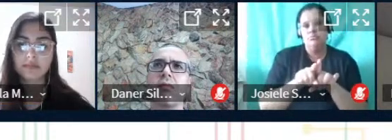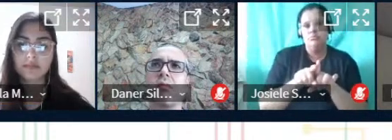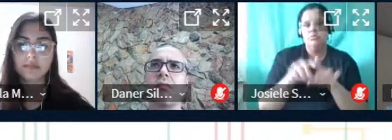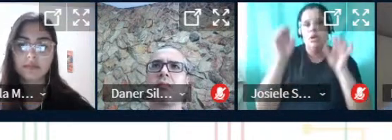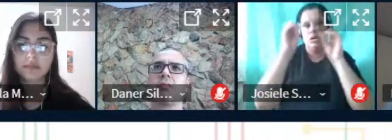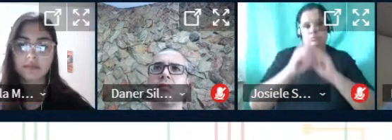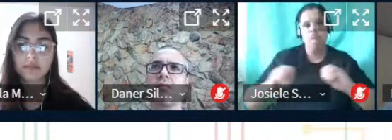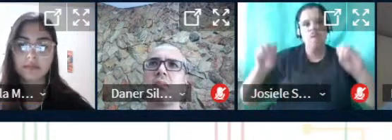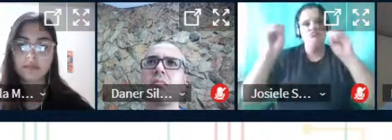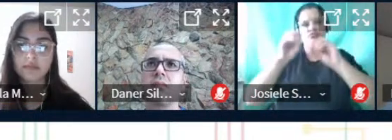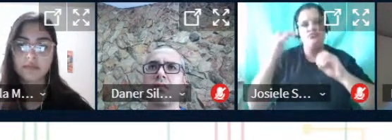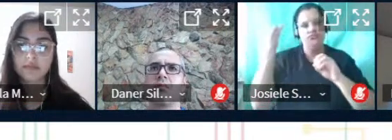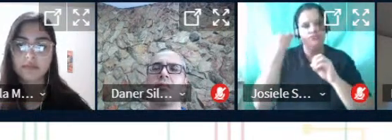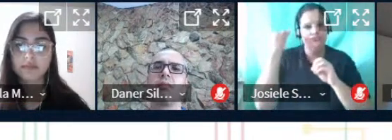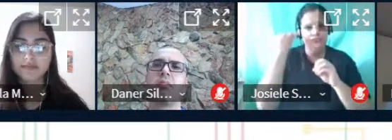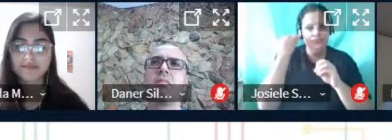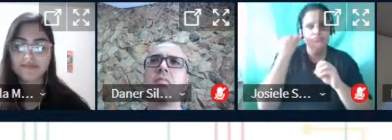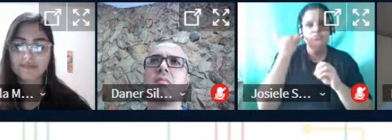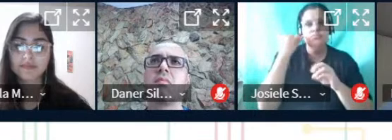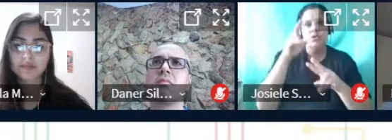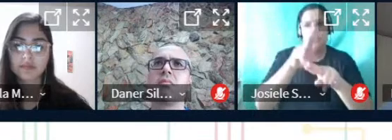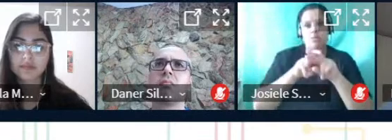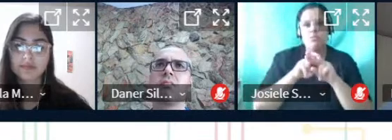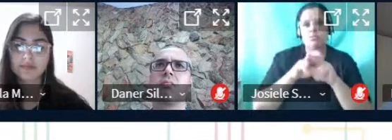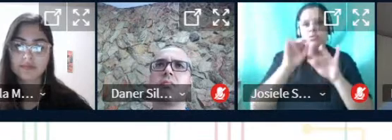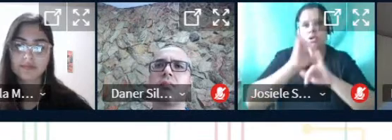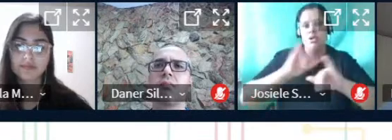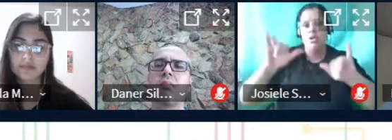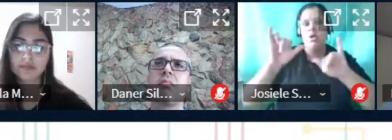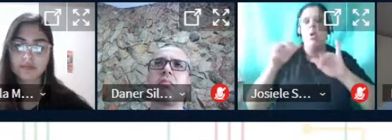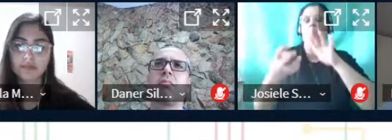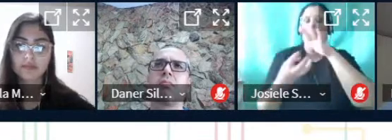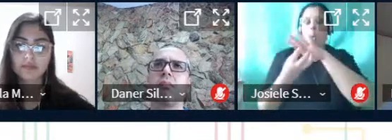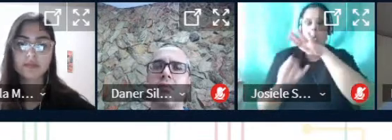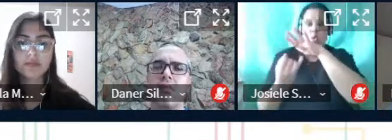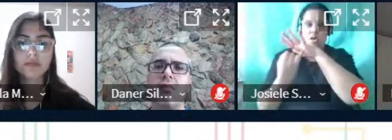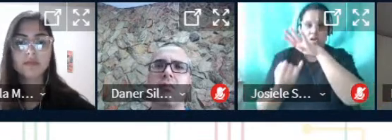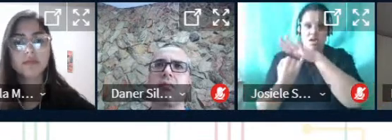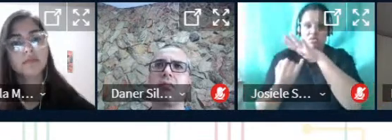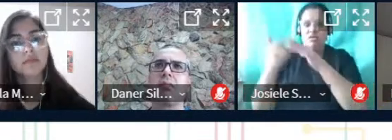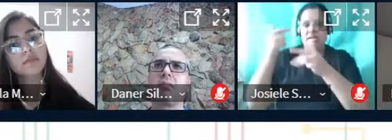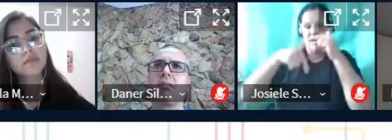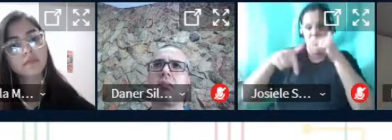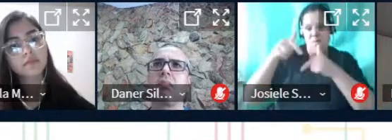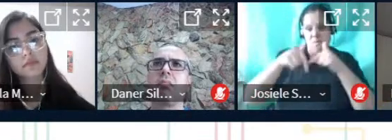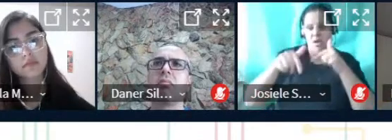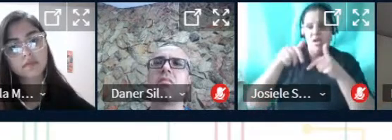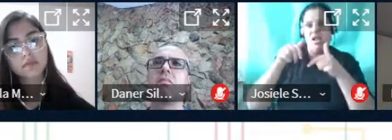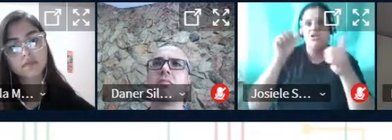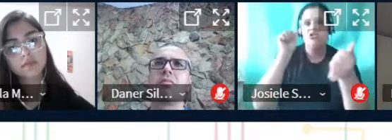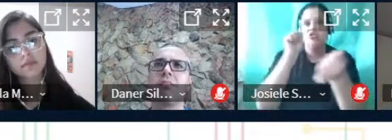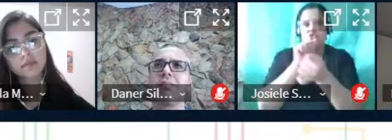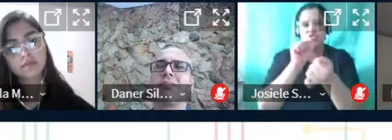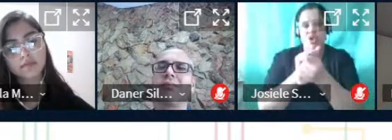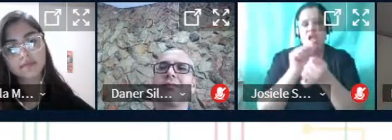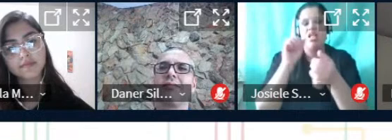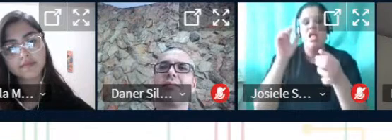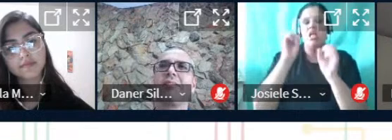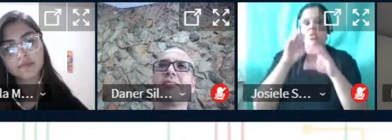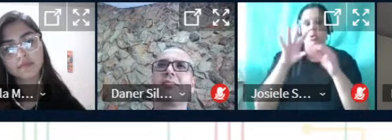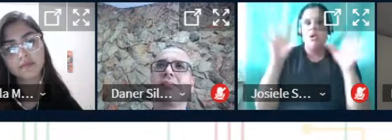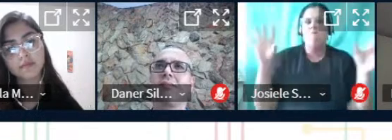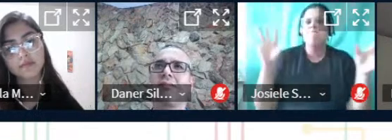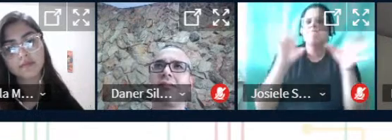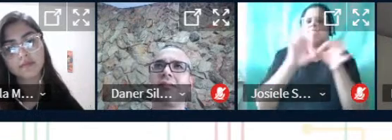Ótimo ouvir ótimo ouvir isso por isso que eu digo o IFE realmente trabalha em prol da educação integral é isso aí que a gente quer isso que a